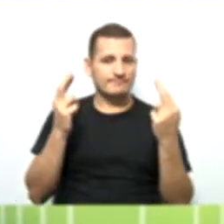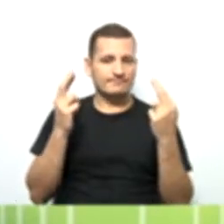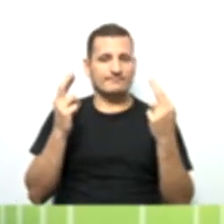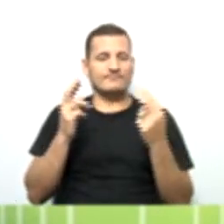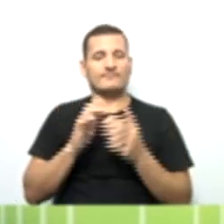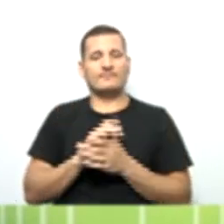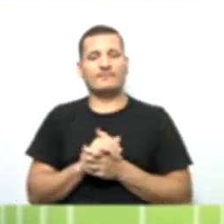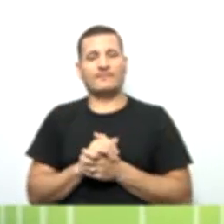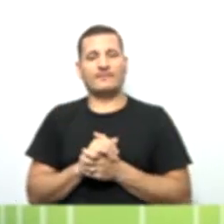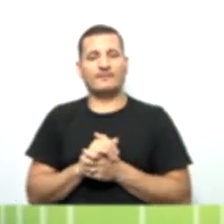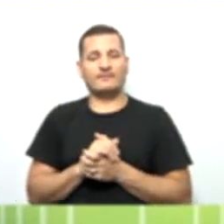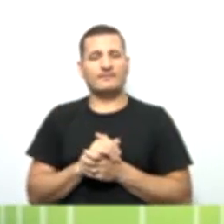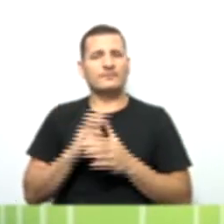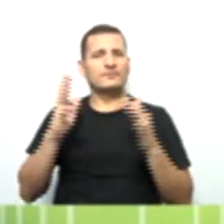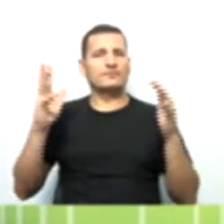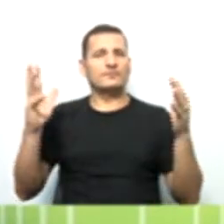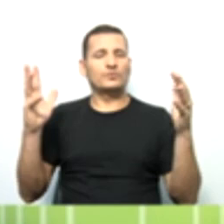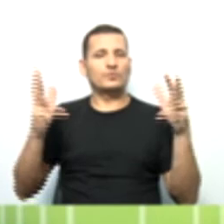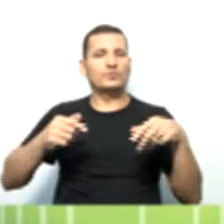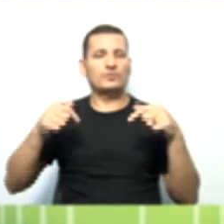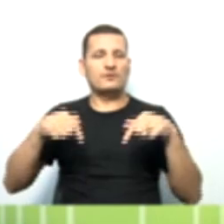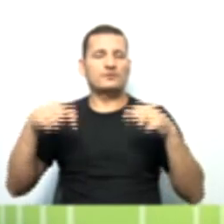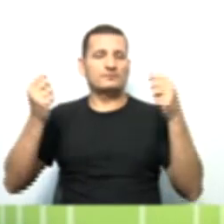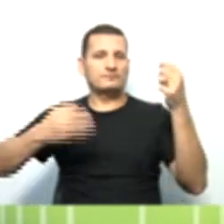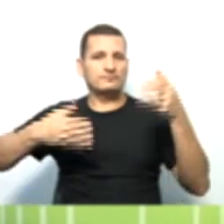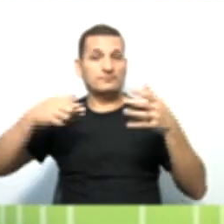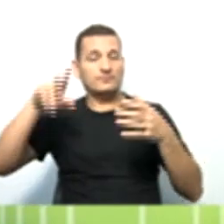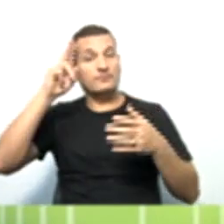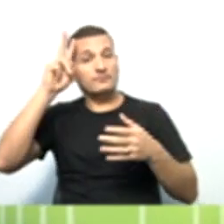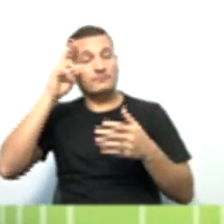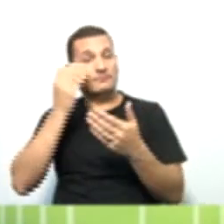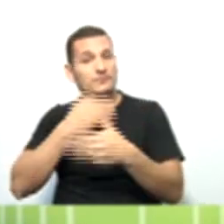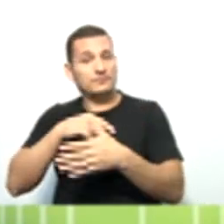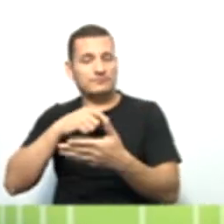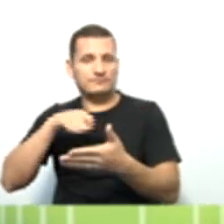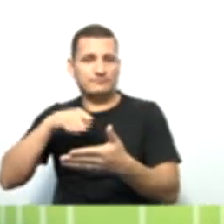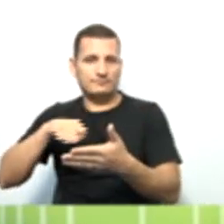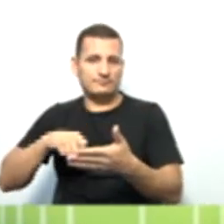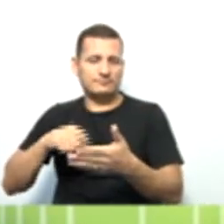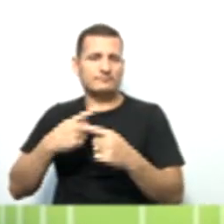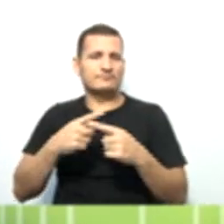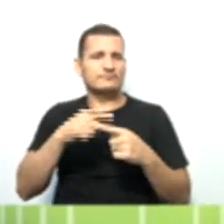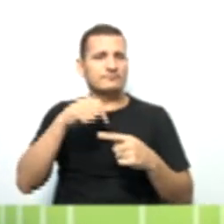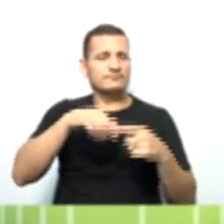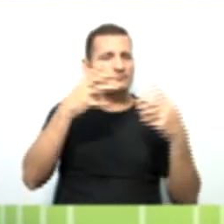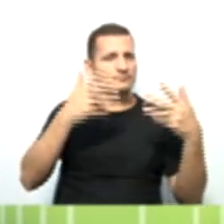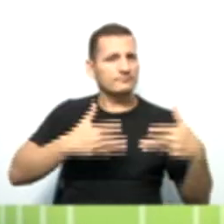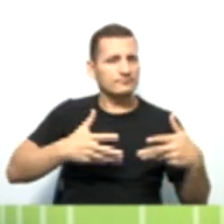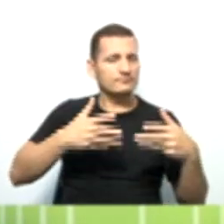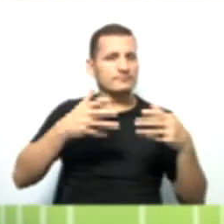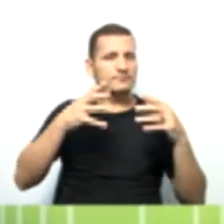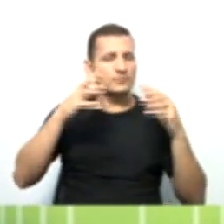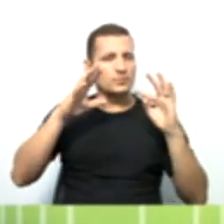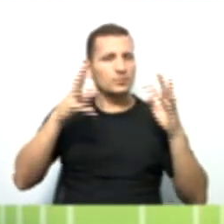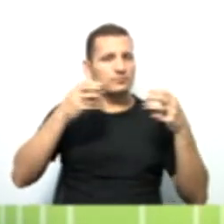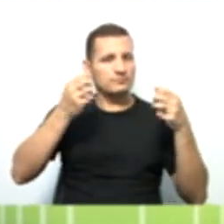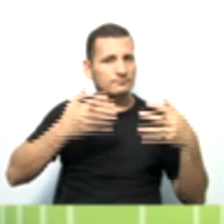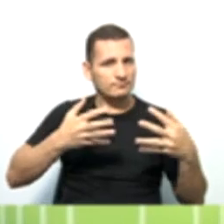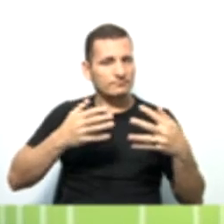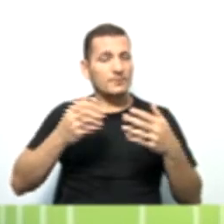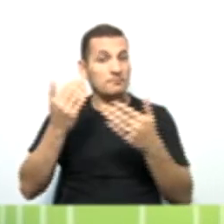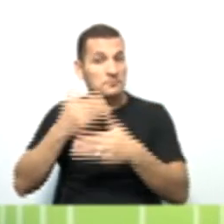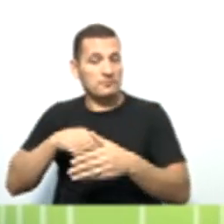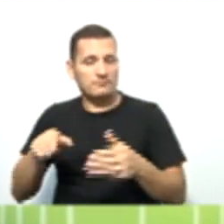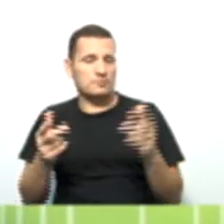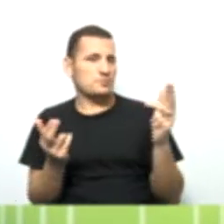que tenha sido falado aqui, vocês se lembrem na hora da provinha, que tudo que nós falamos aqui tem dentro da prova, tem na avaliação,